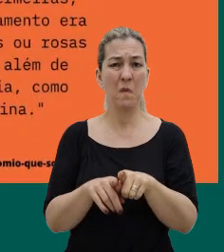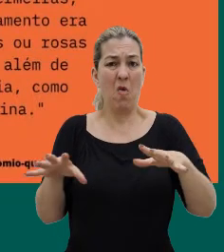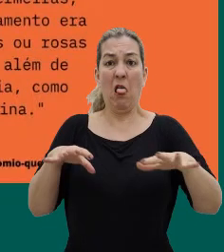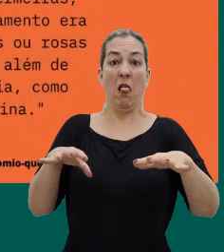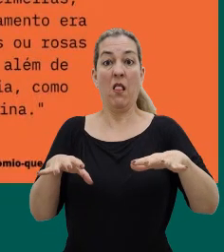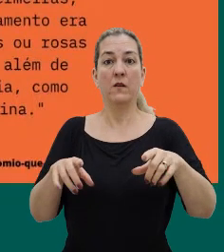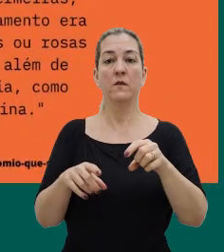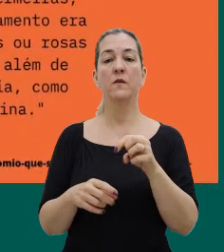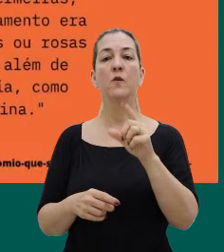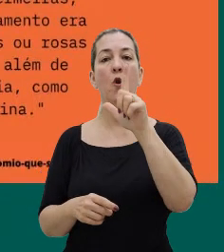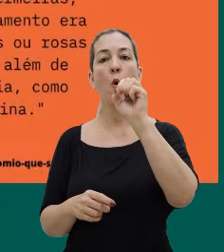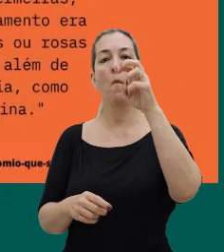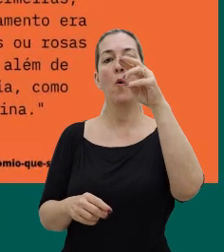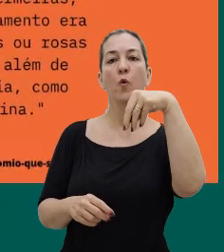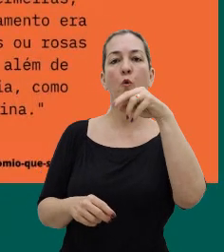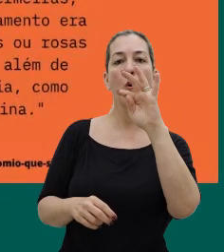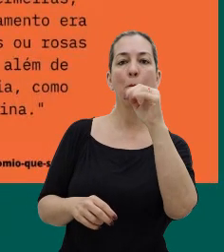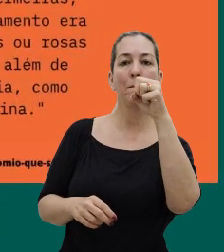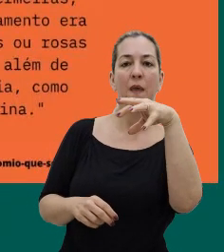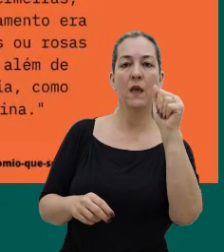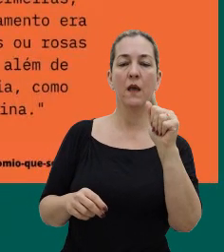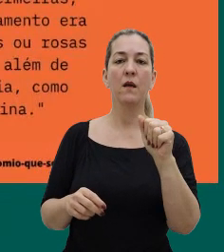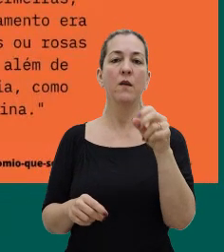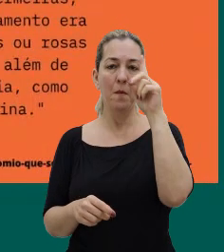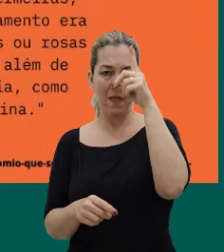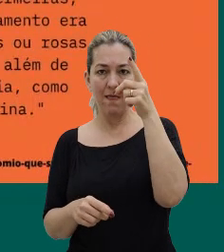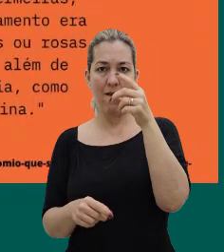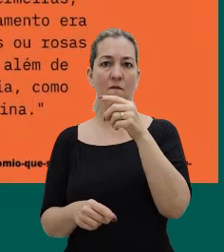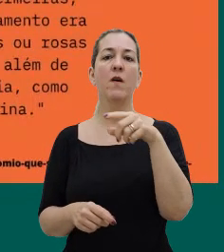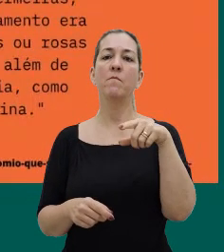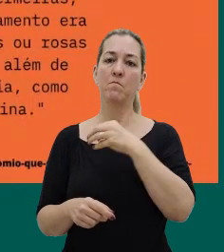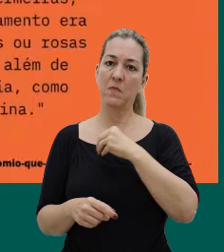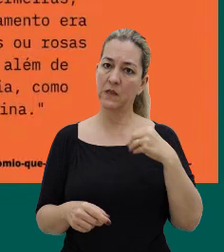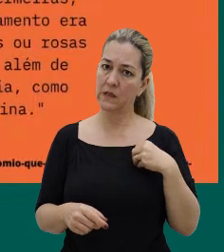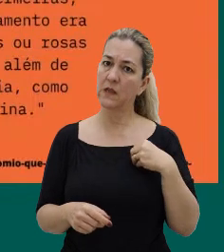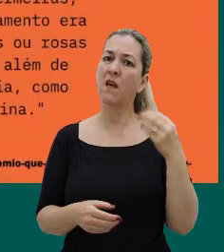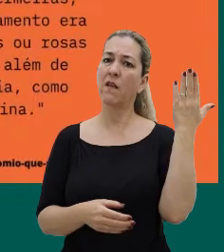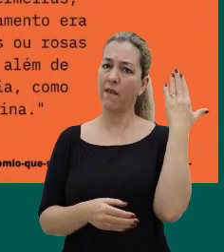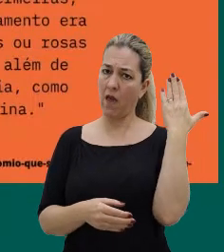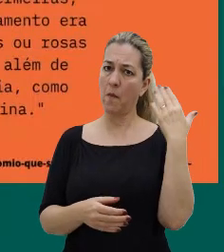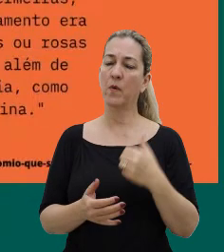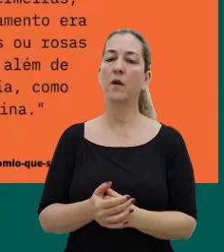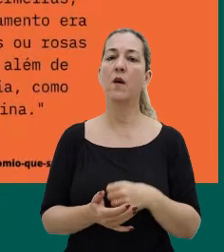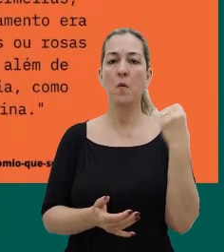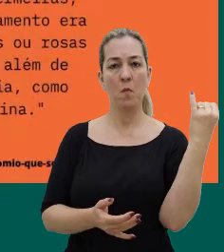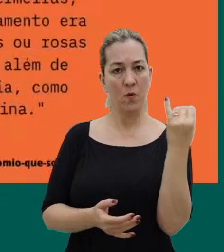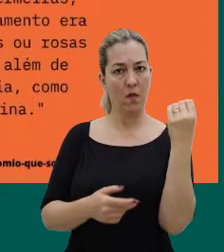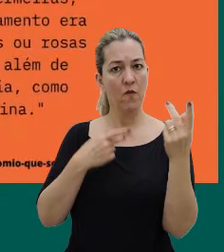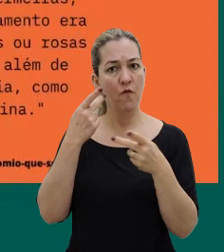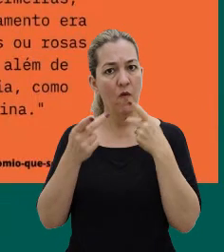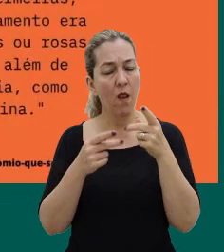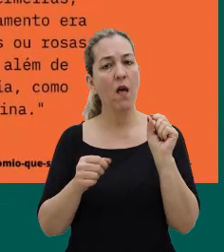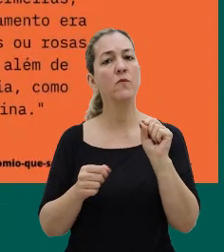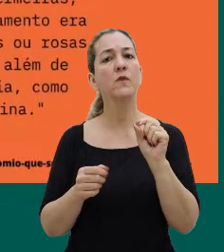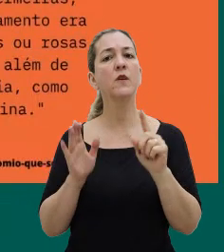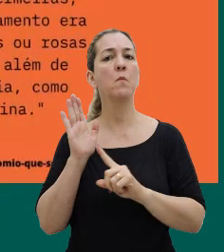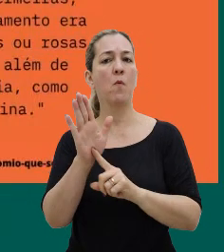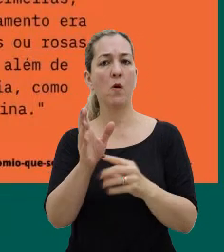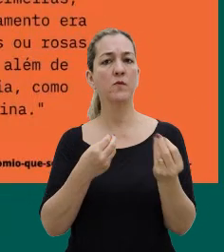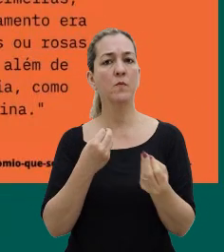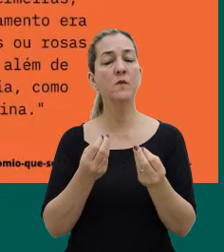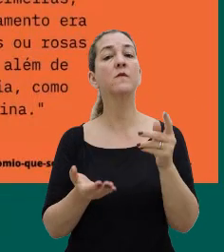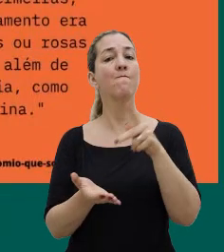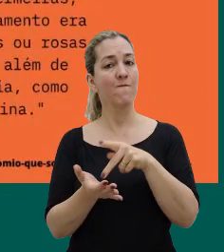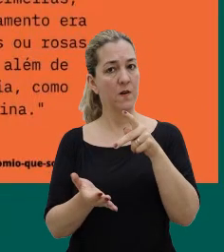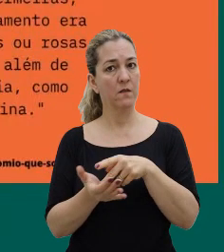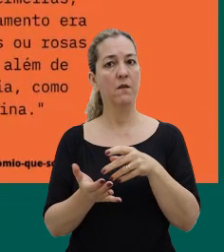lobotomia, que era o que mandava a medicina na época. Então, é importante a gente falar desse fato, essas fotos que aparecem, elas são